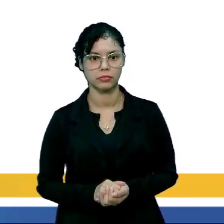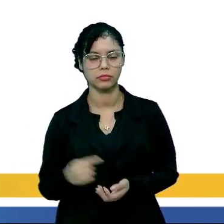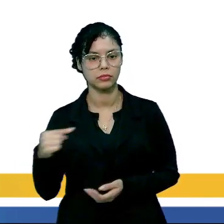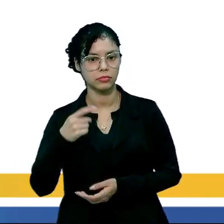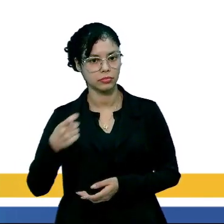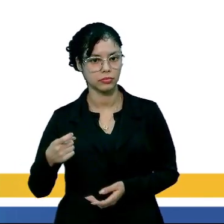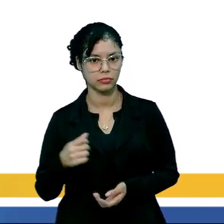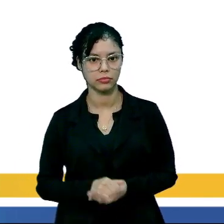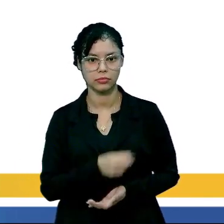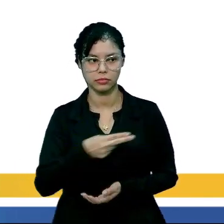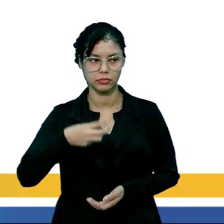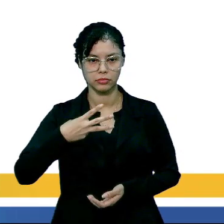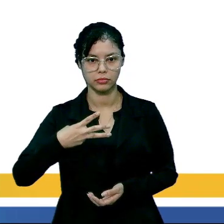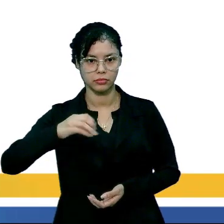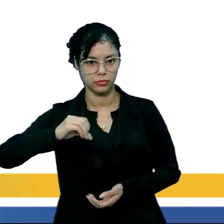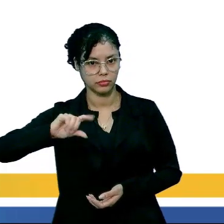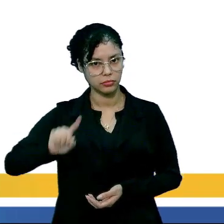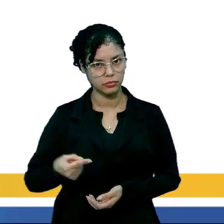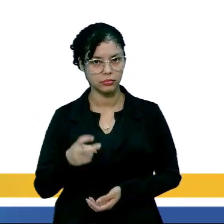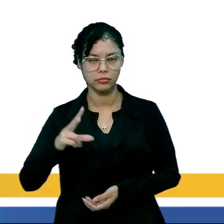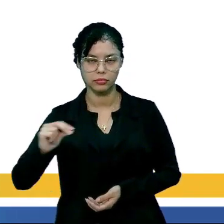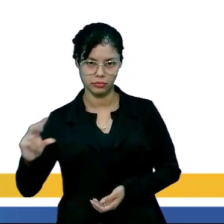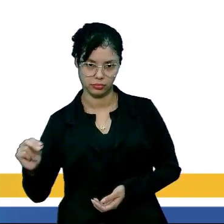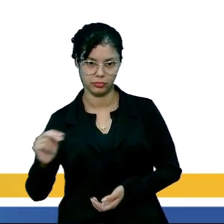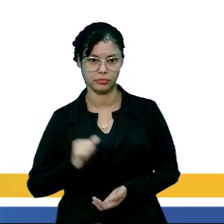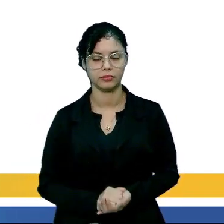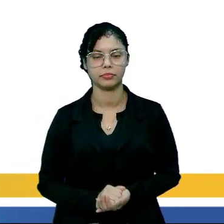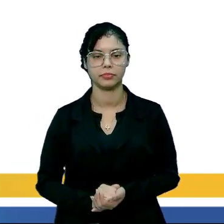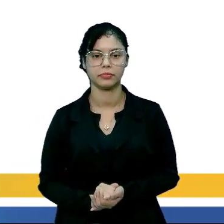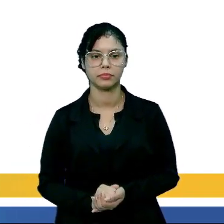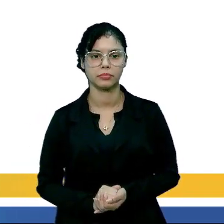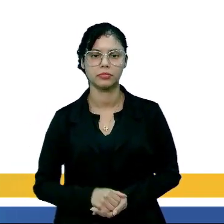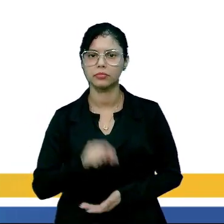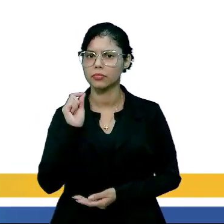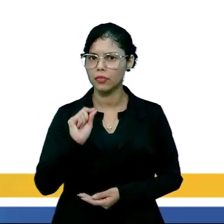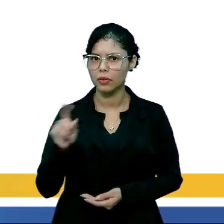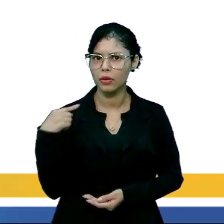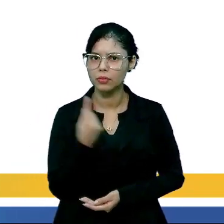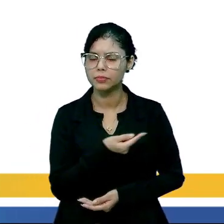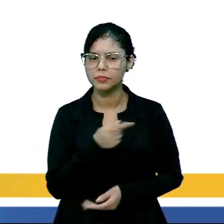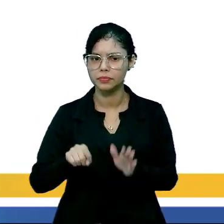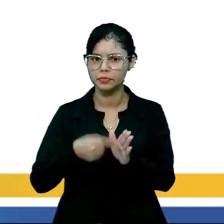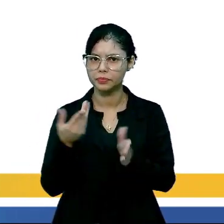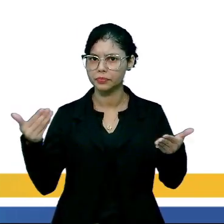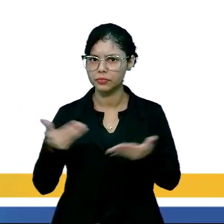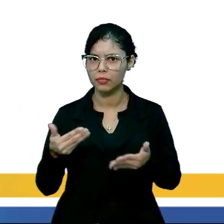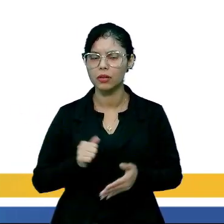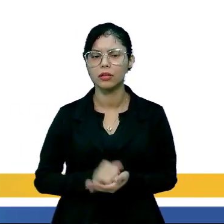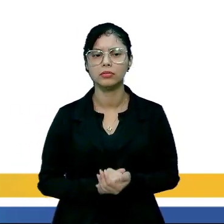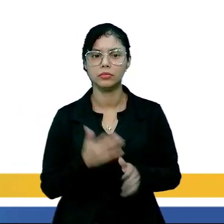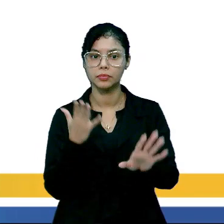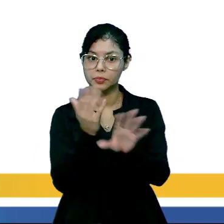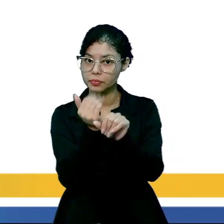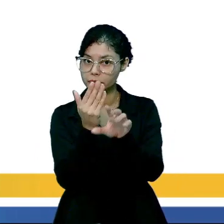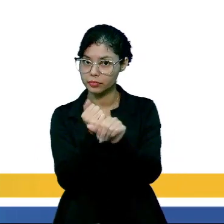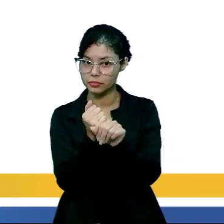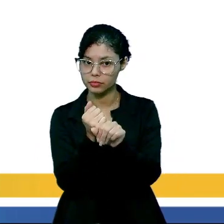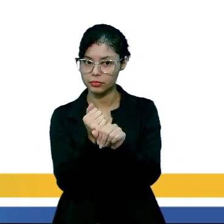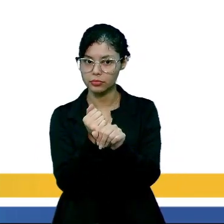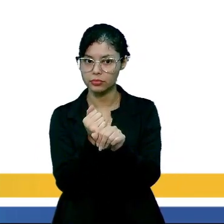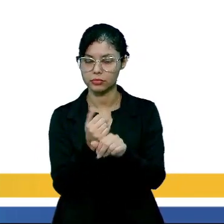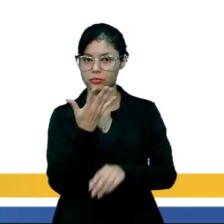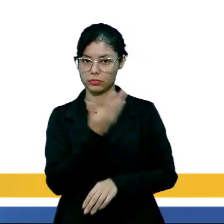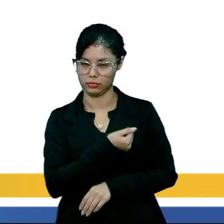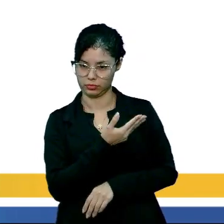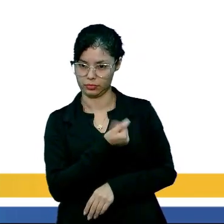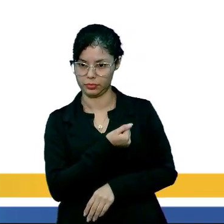.500 menos X, que é igual a 39.500. O que a gente faz nesse primeiro momento? A gente soma-se os